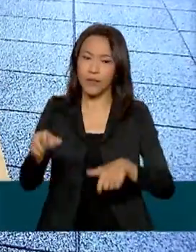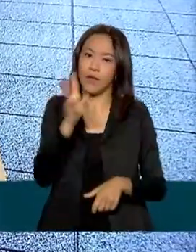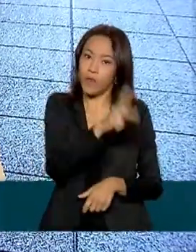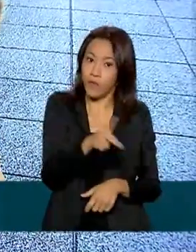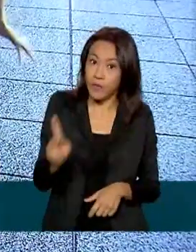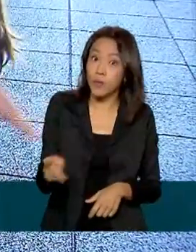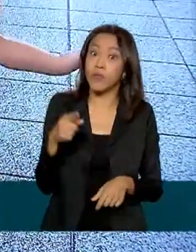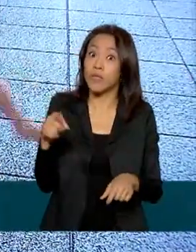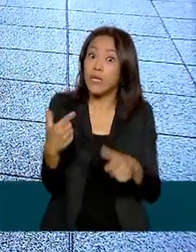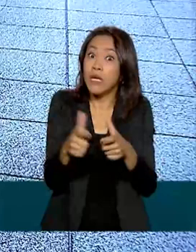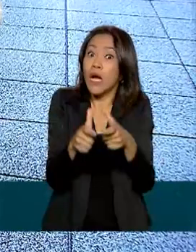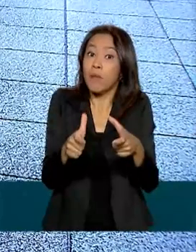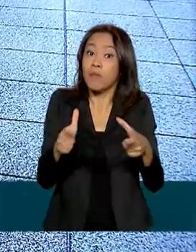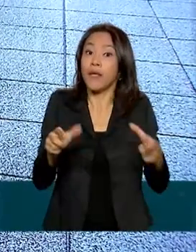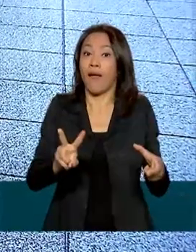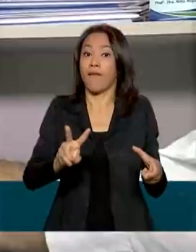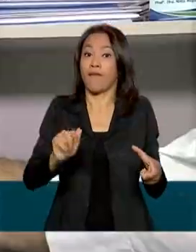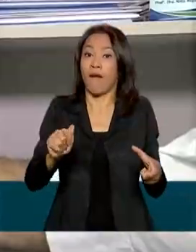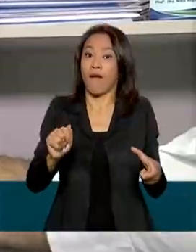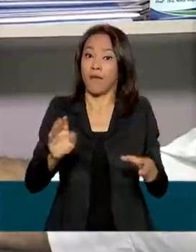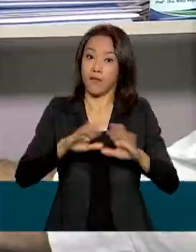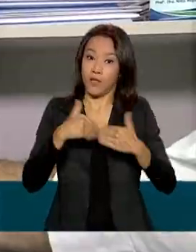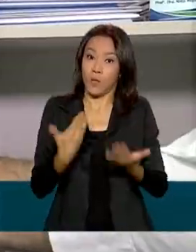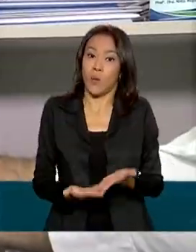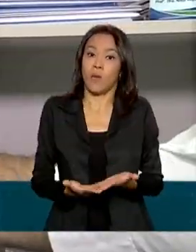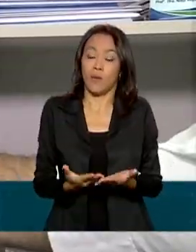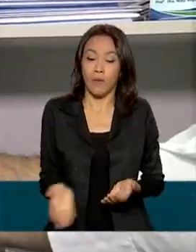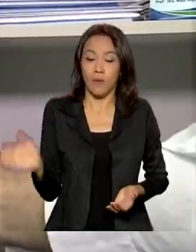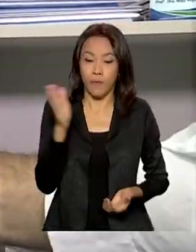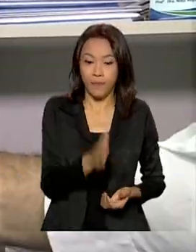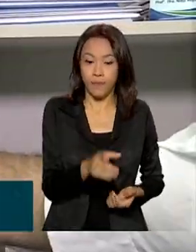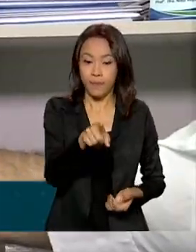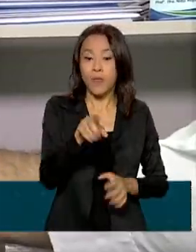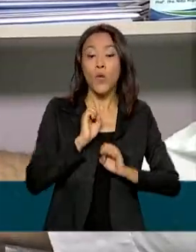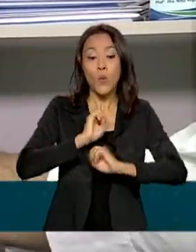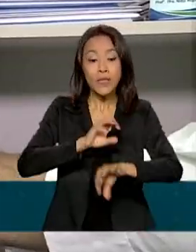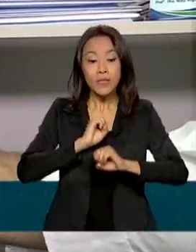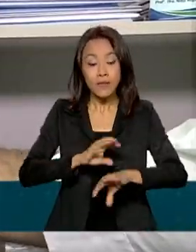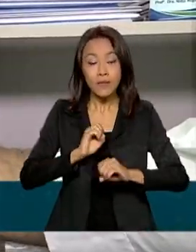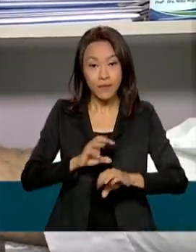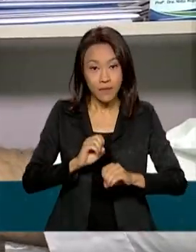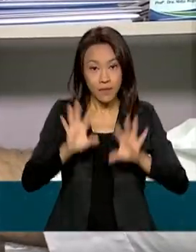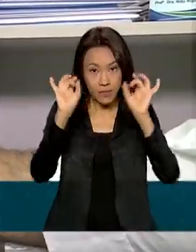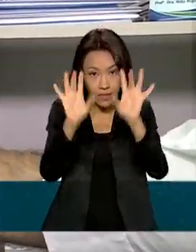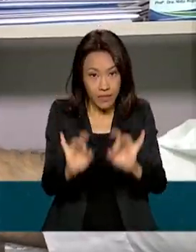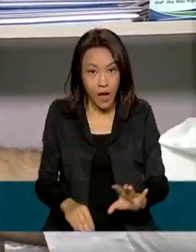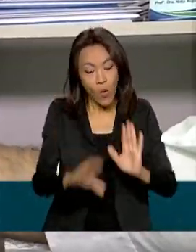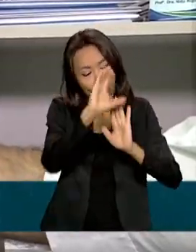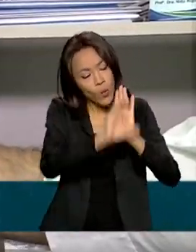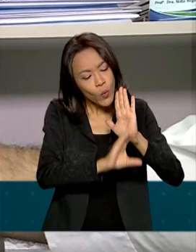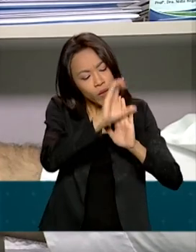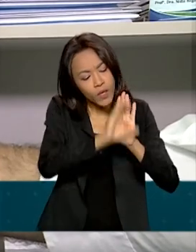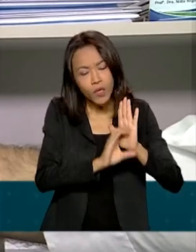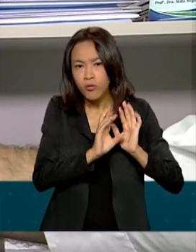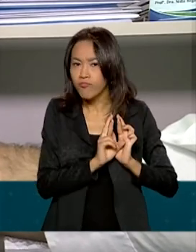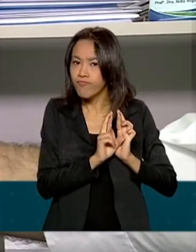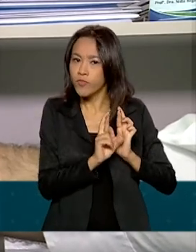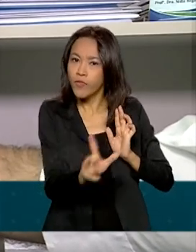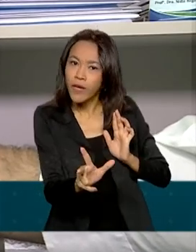oferta de vagas nas escolas. A educação especial, ela tem que assegurar currículos diferenciados,